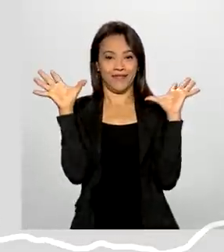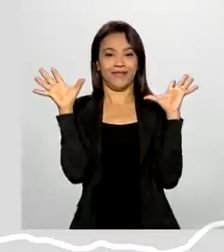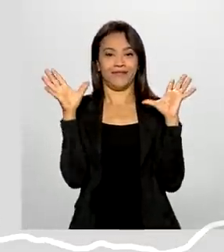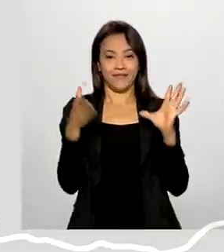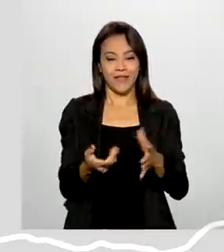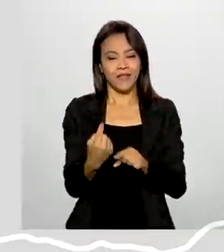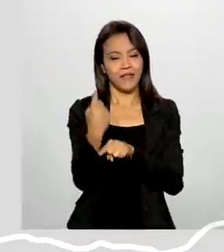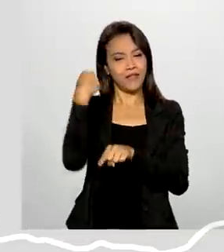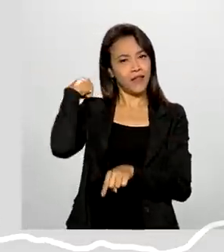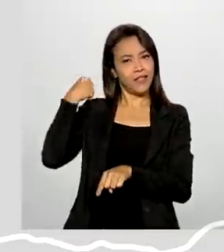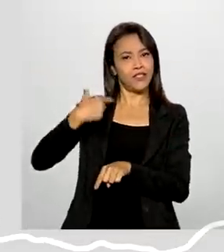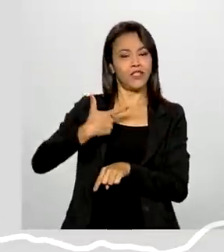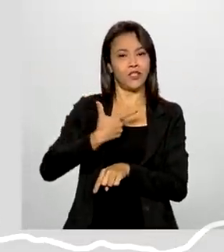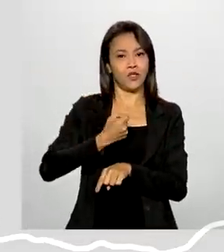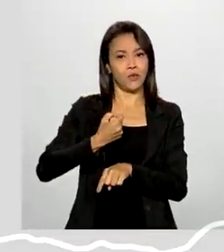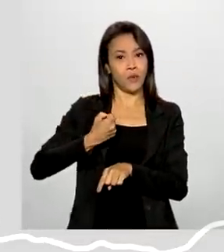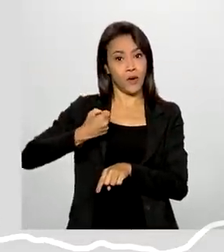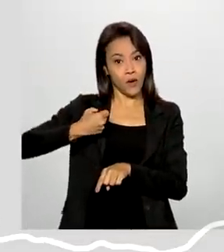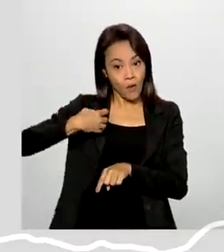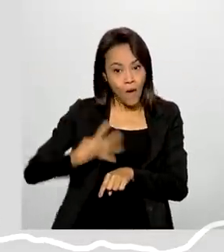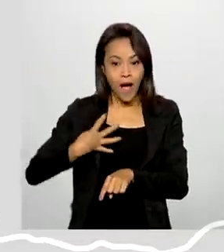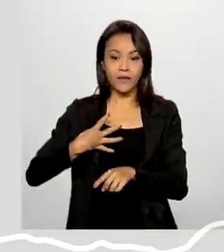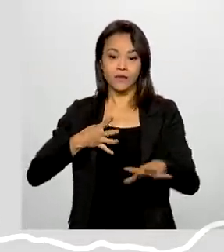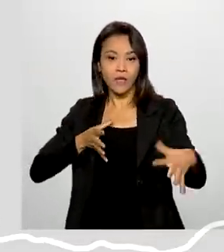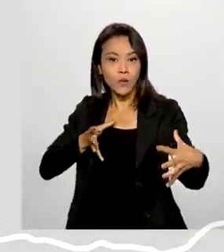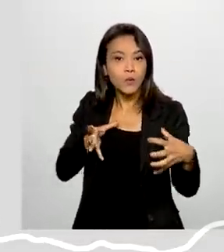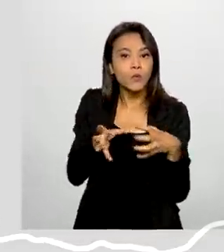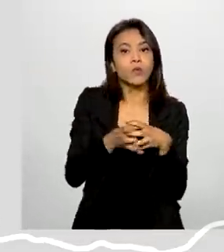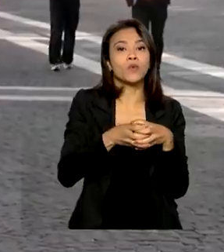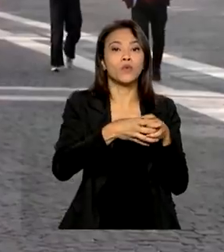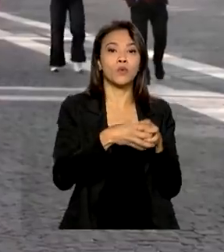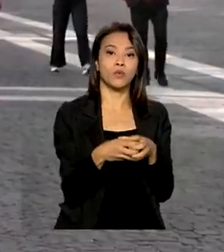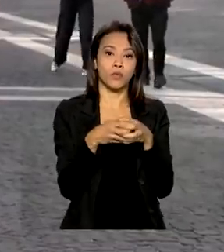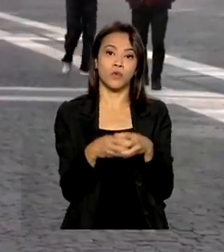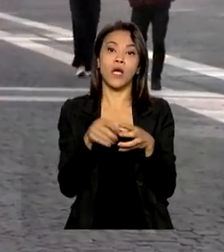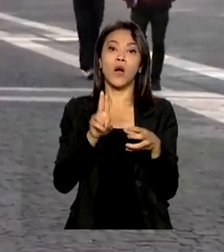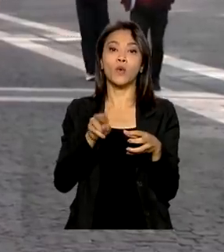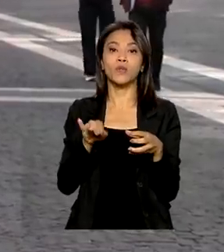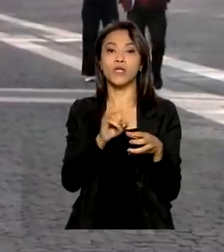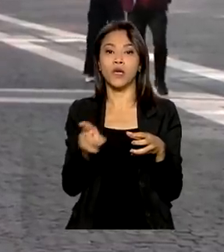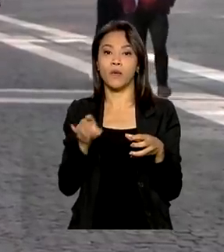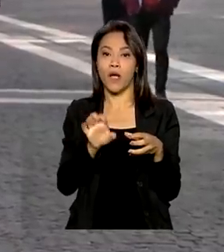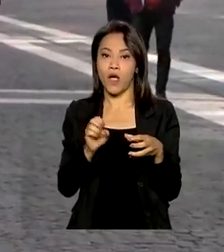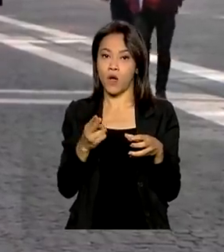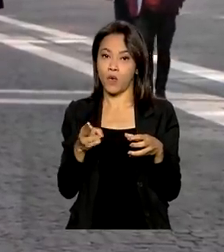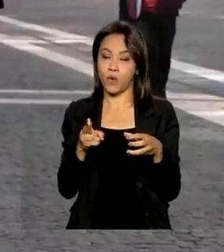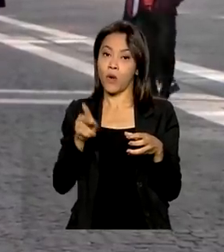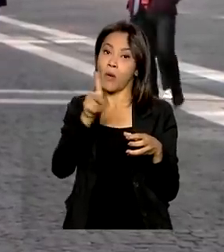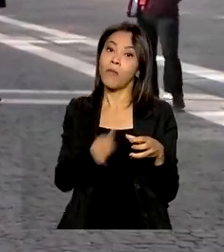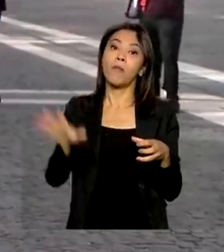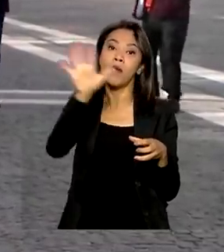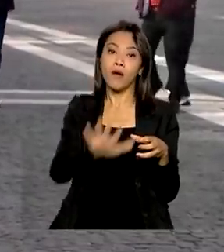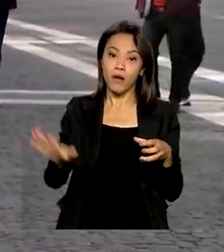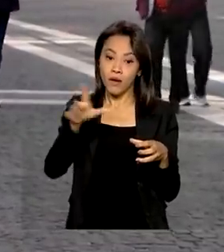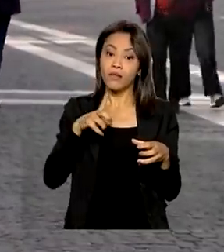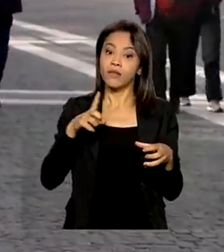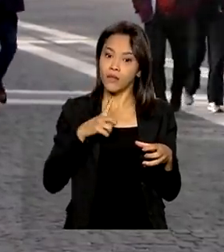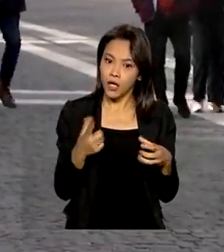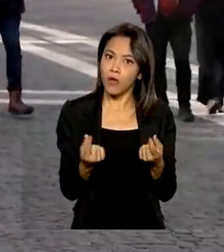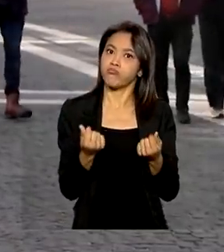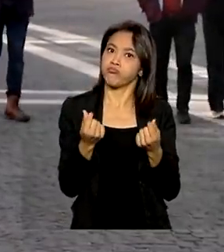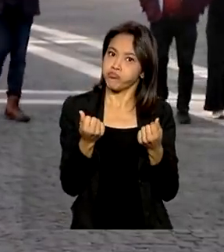desde 2004, integra o bloco da União Europeia. O país tem hoje uma economia de alta renda.